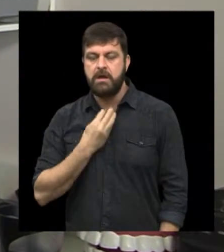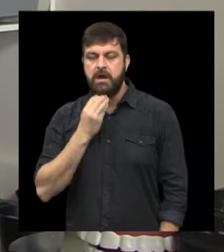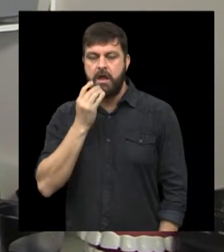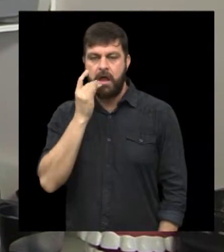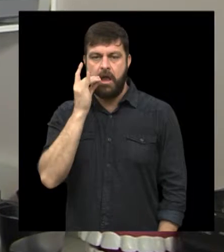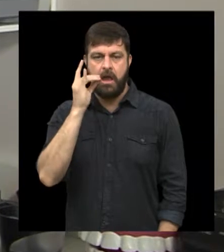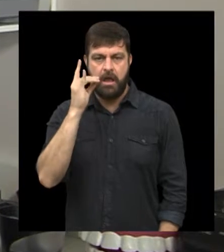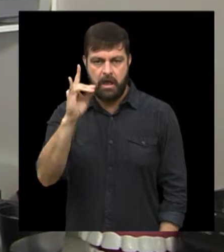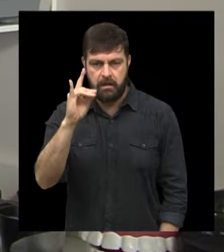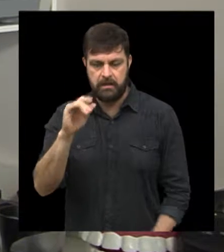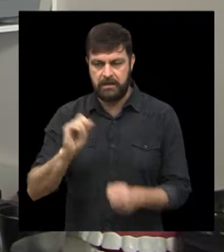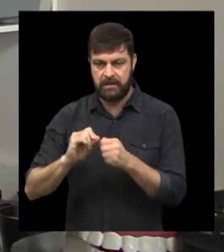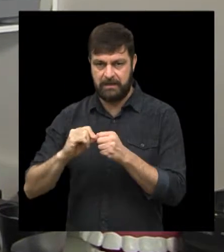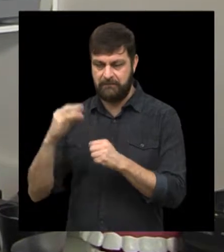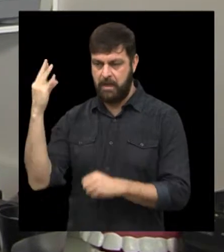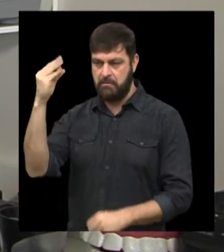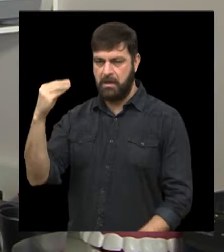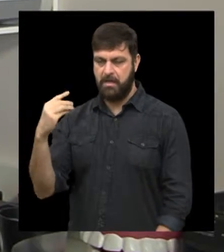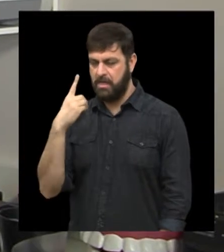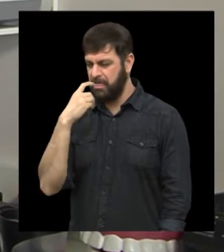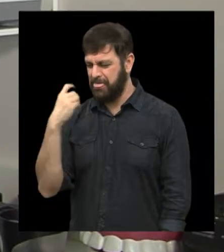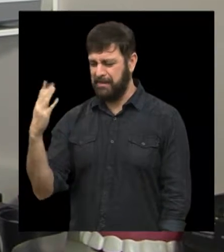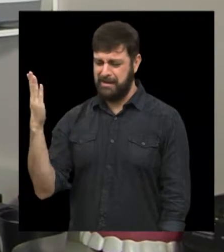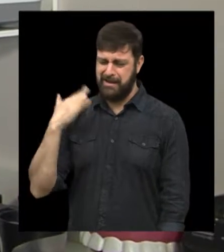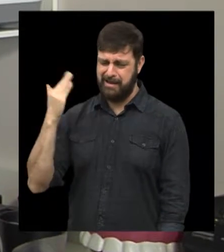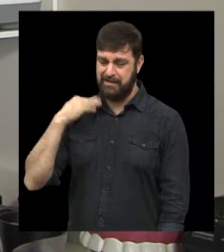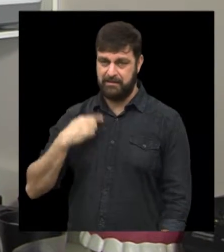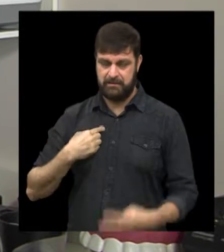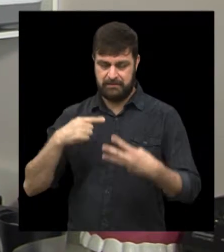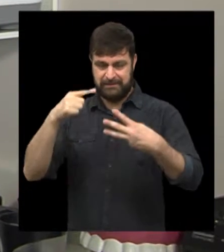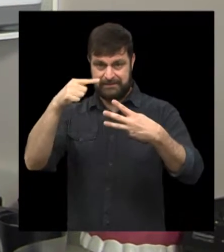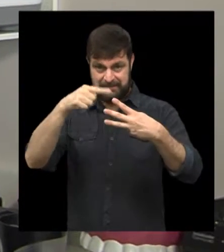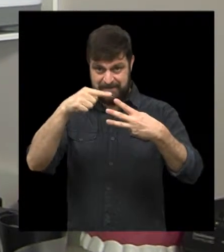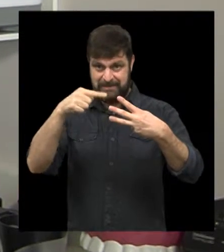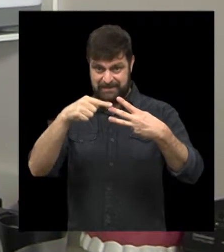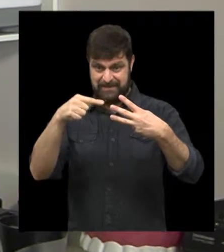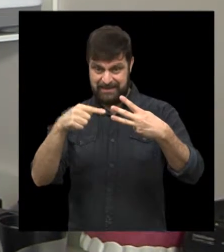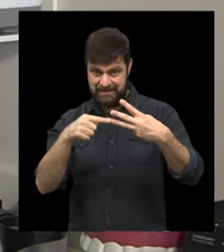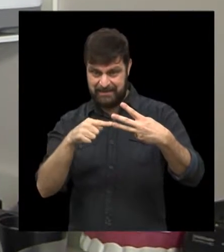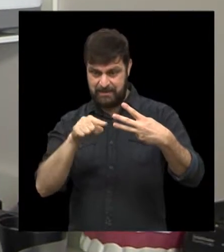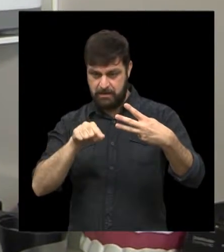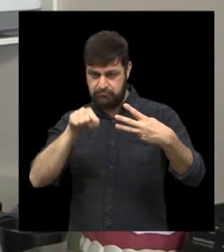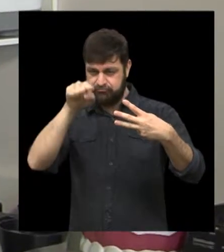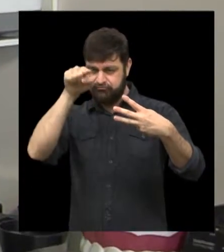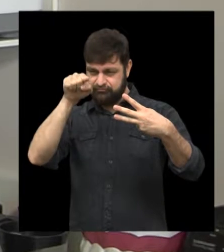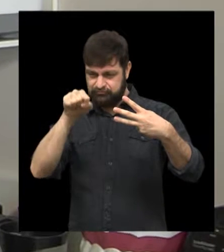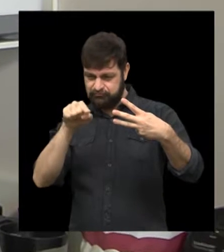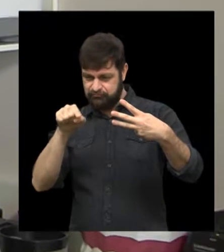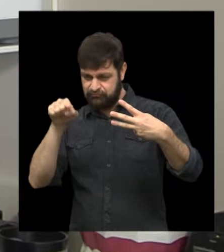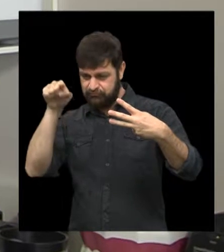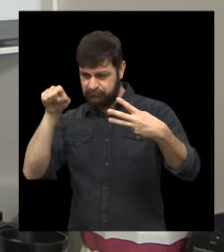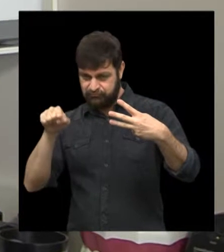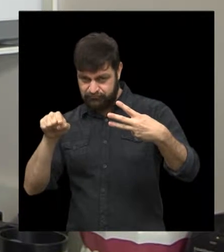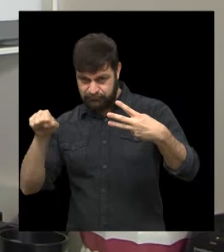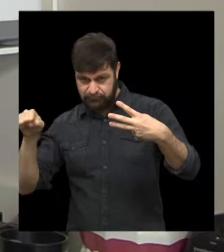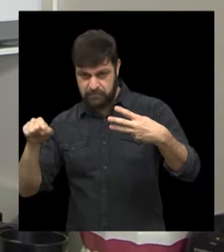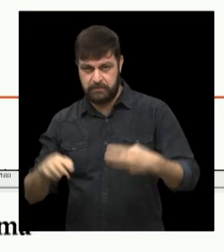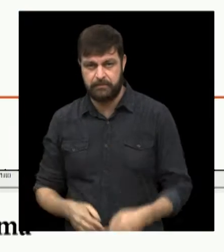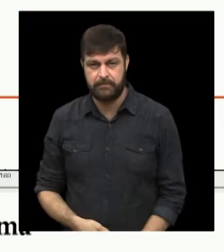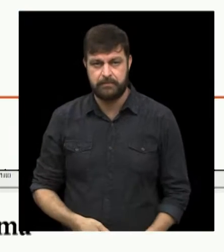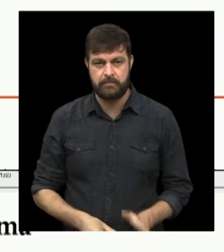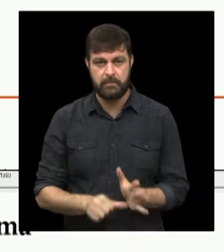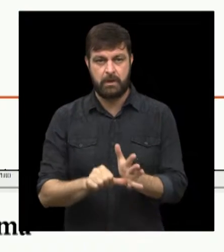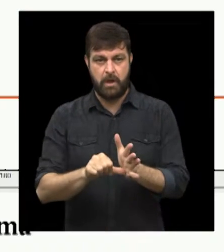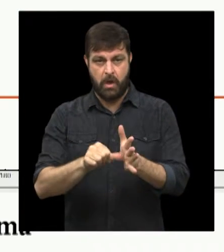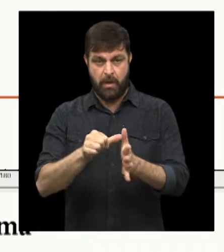principais gases que provocam malar. São três gases, tem o sulfeto de hidrogênio, metilmercaptana e dimetil sulfeto.